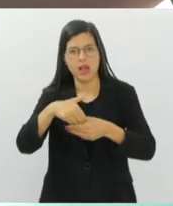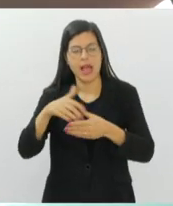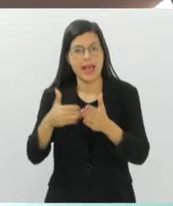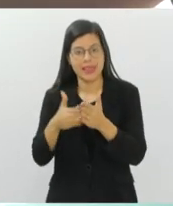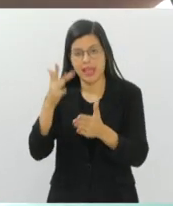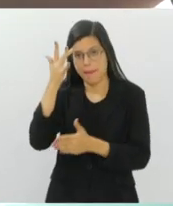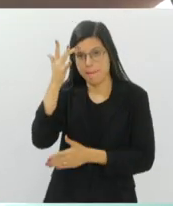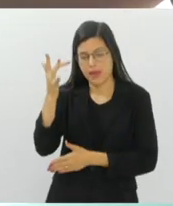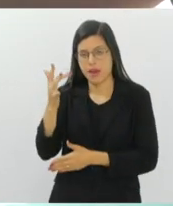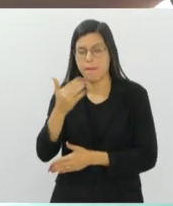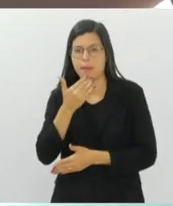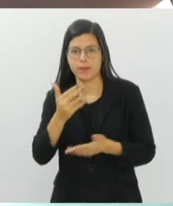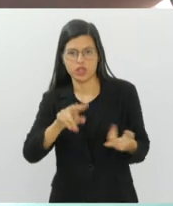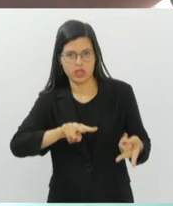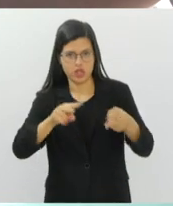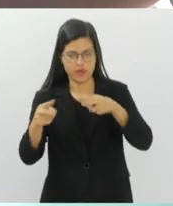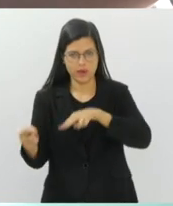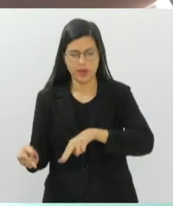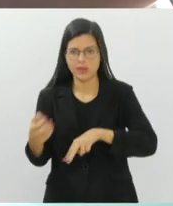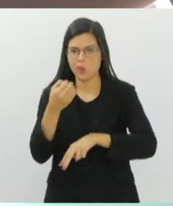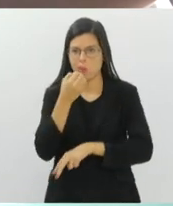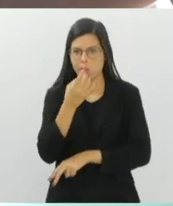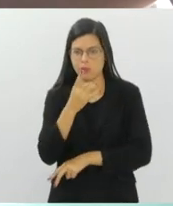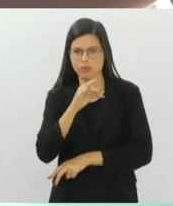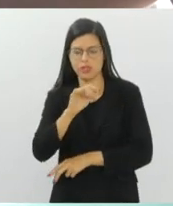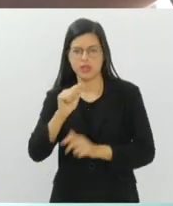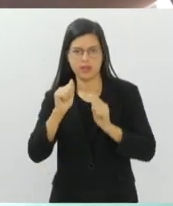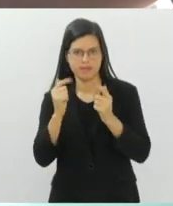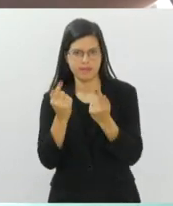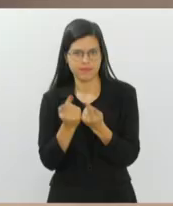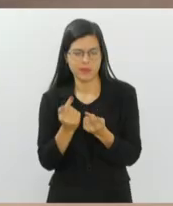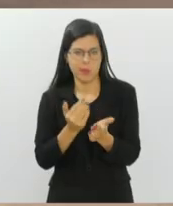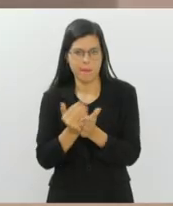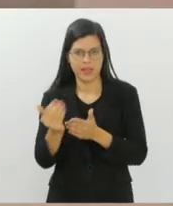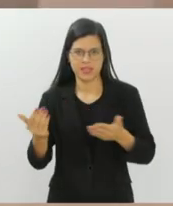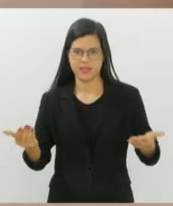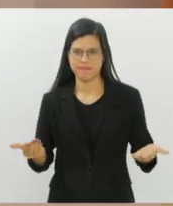solicitar transferência. O Bom Dia Alerj começa agora.